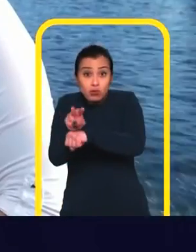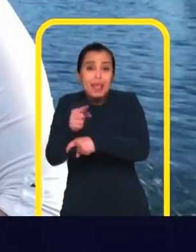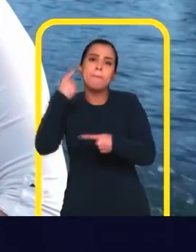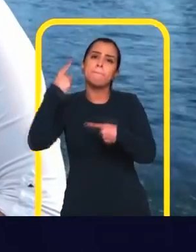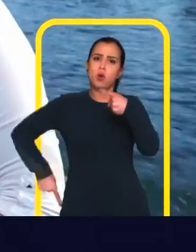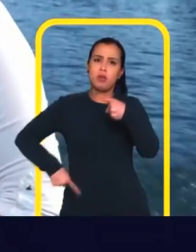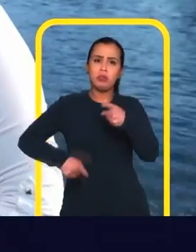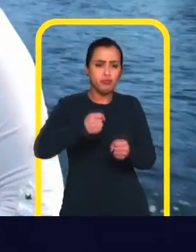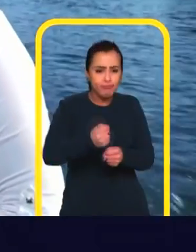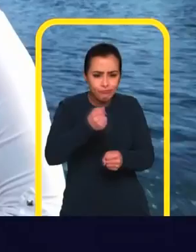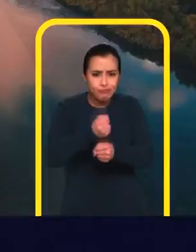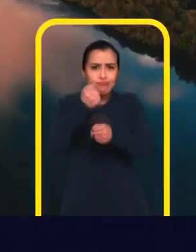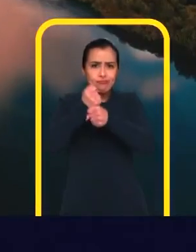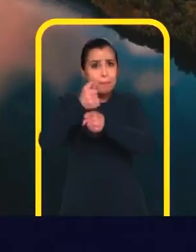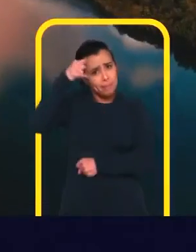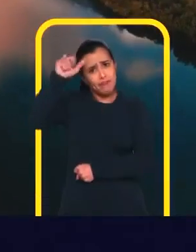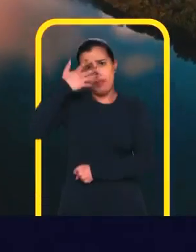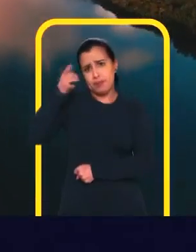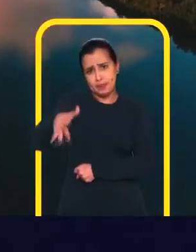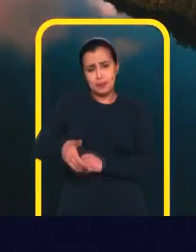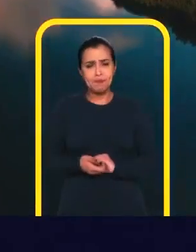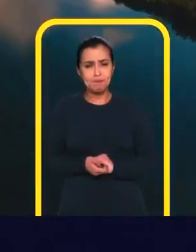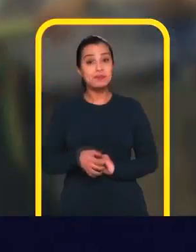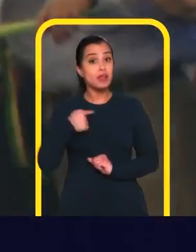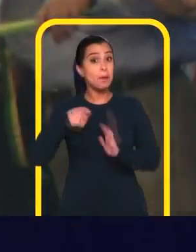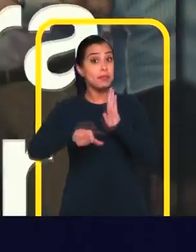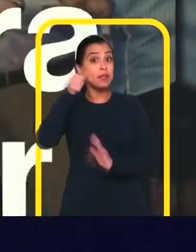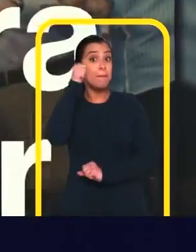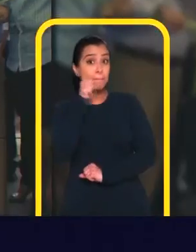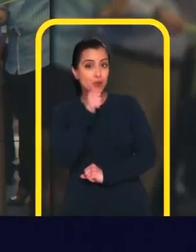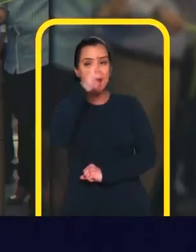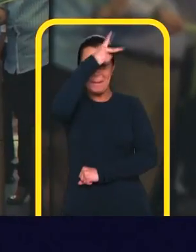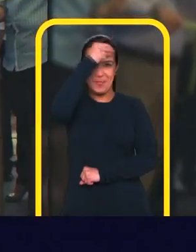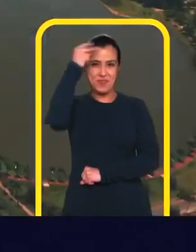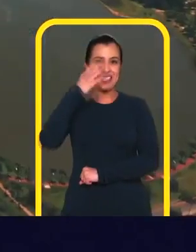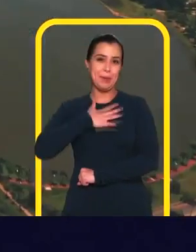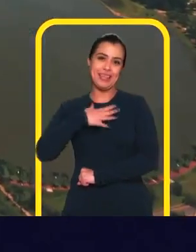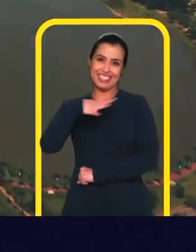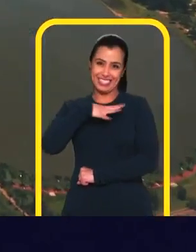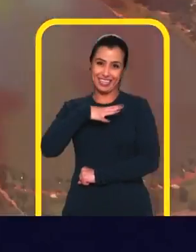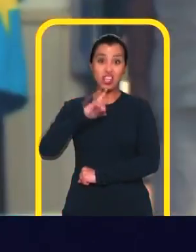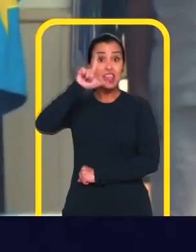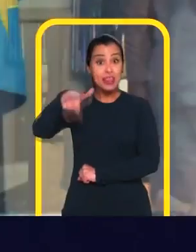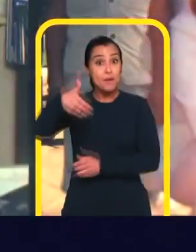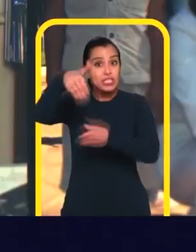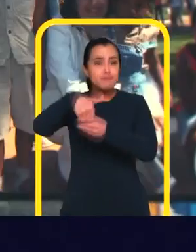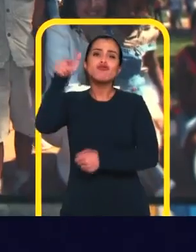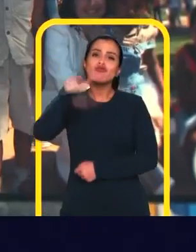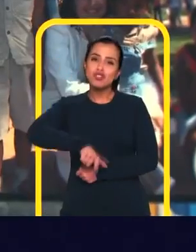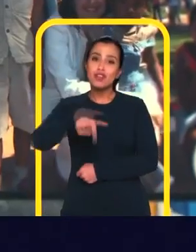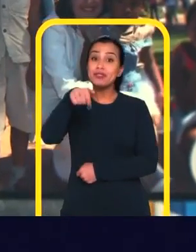Pantanal E proibir de instalar lá usinas poluentes Fui a primeira mulher prefeita da minha cidade natal